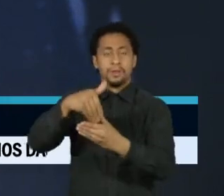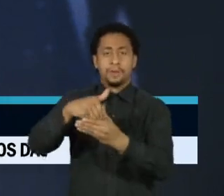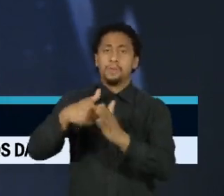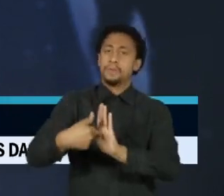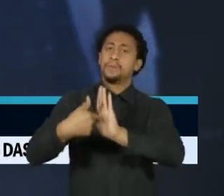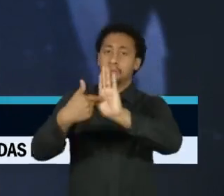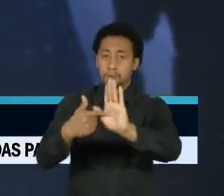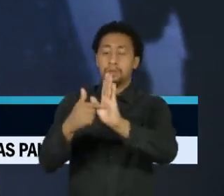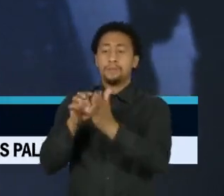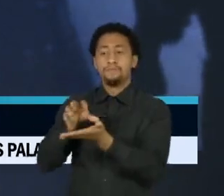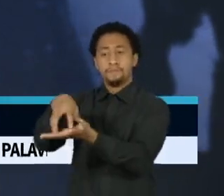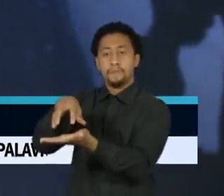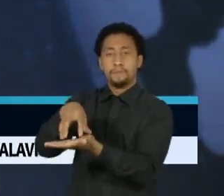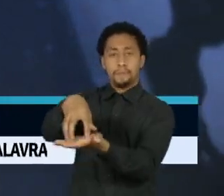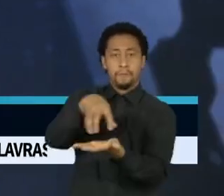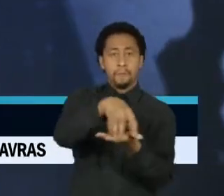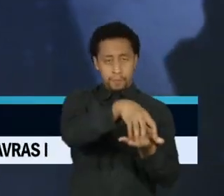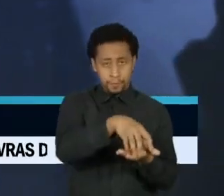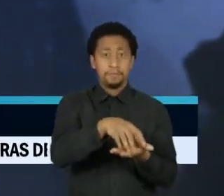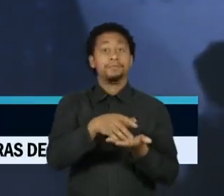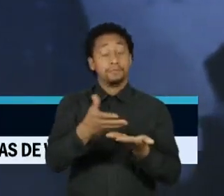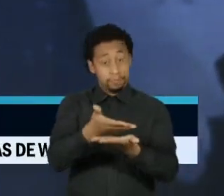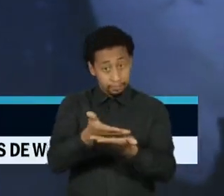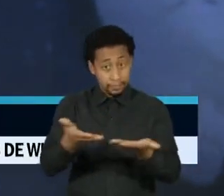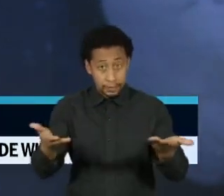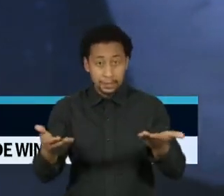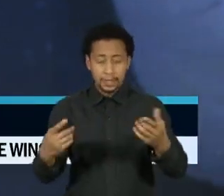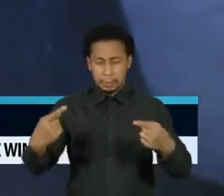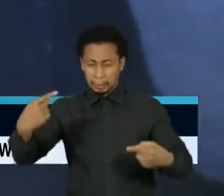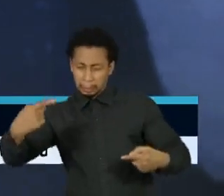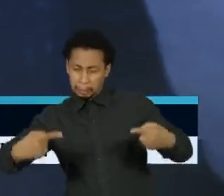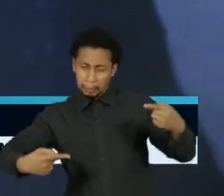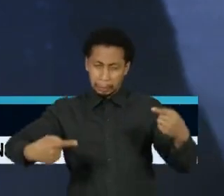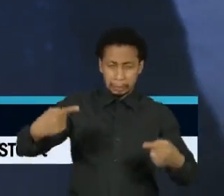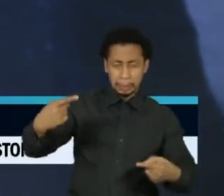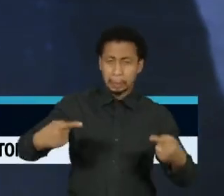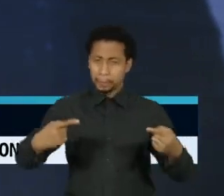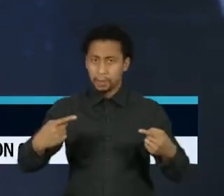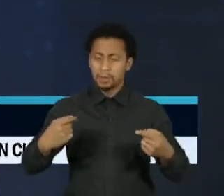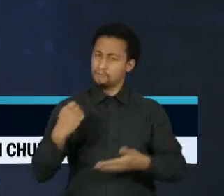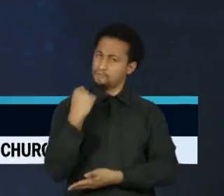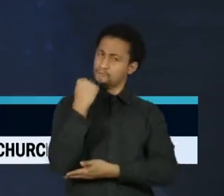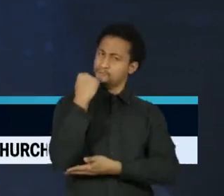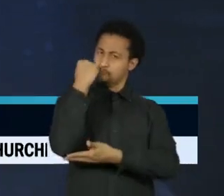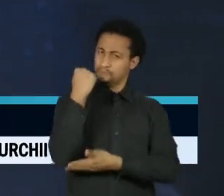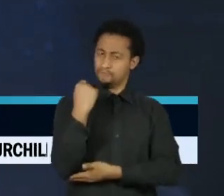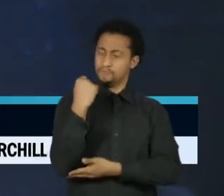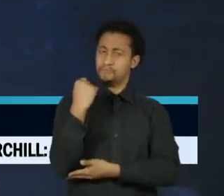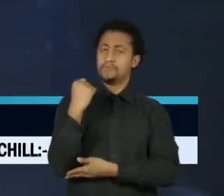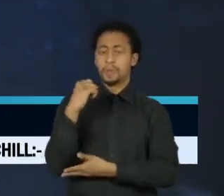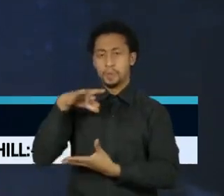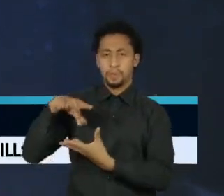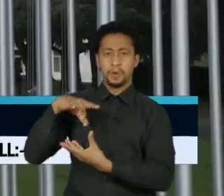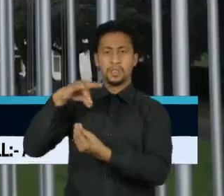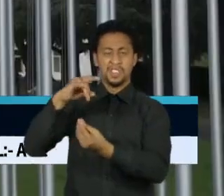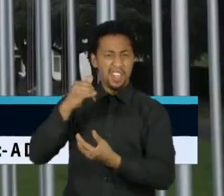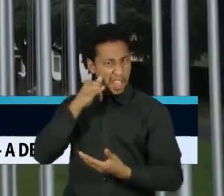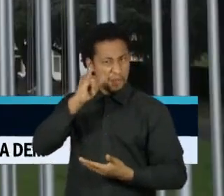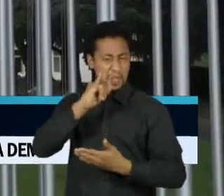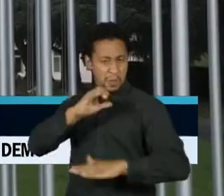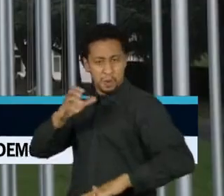que as instituições da República, com seus pesos e contrapesos, resistem aos atos antidemocráticos e ameaças de golpe.